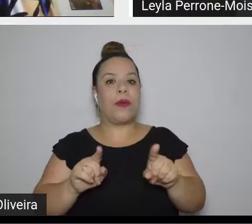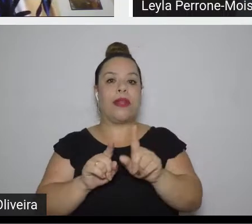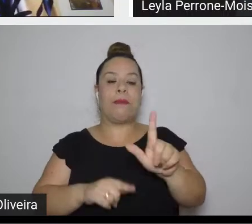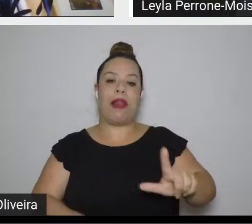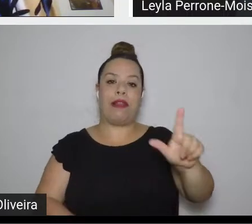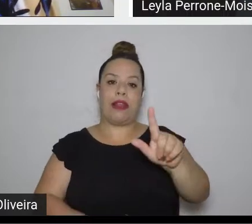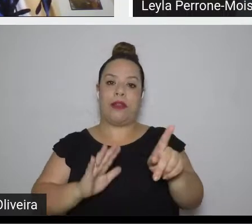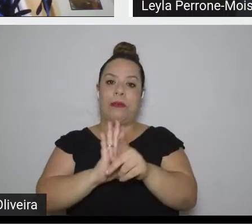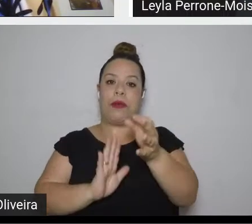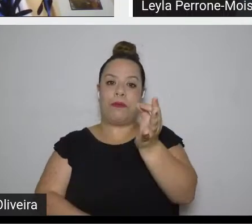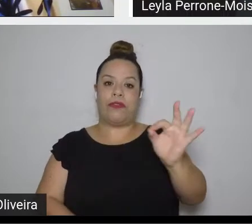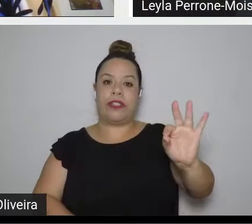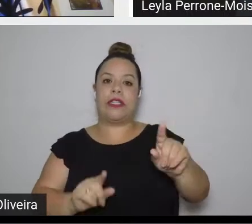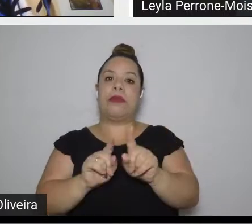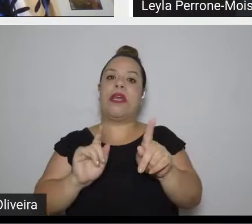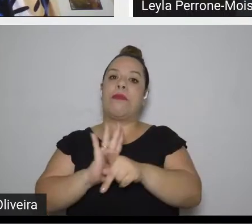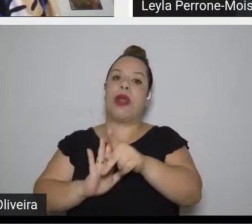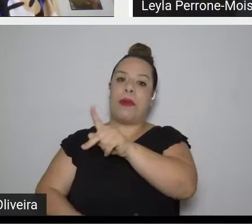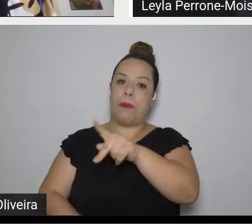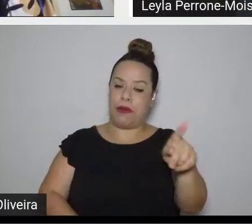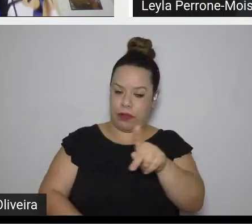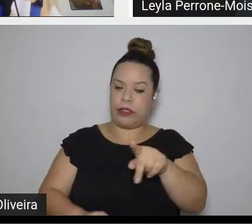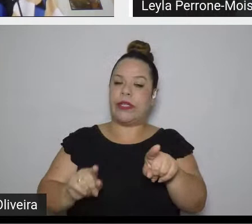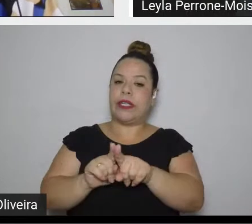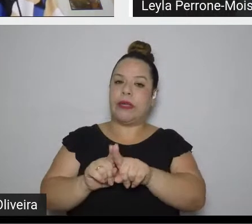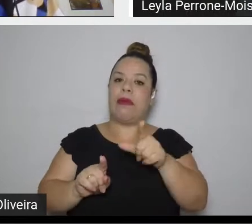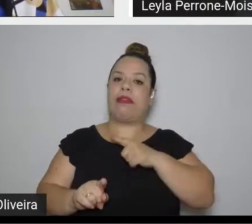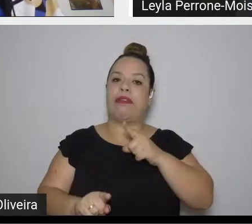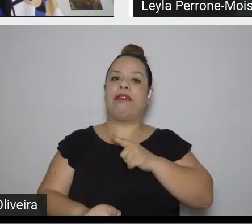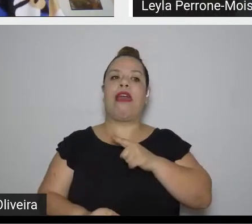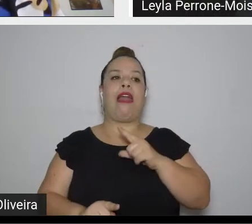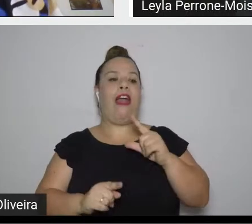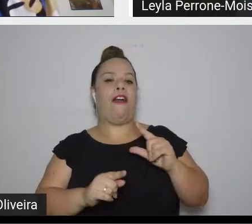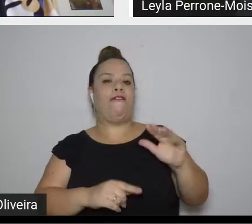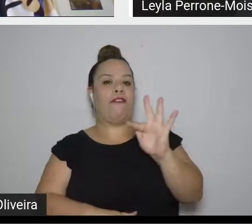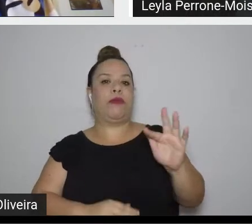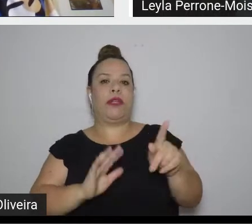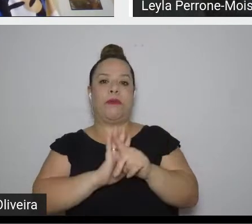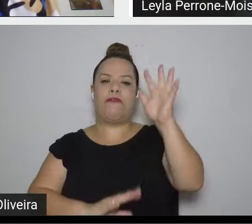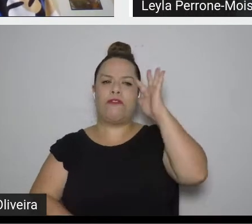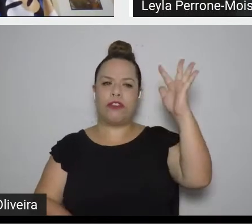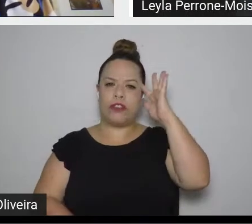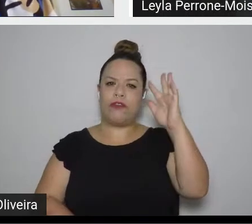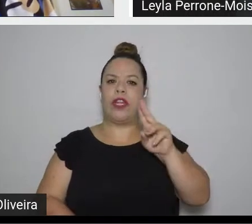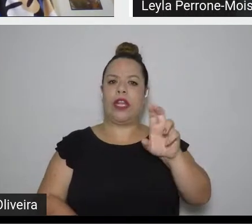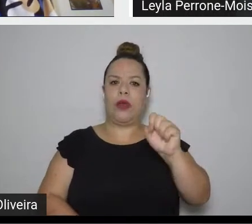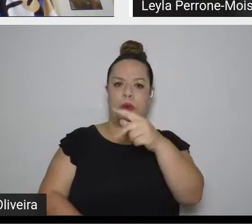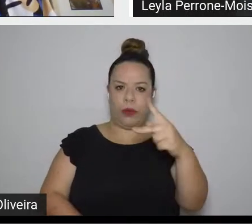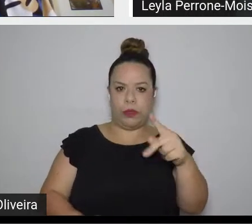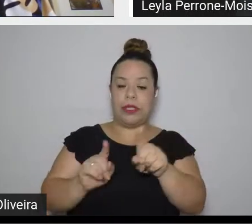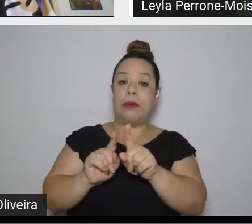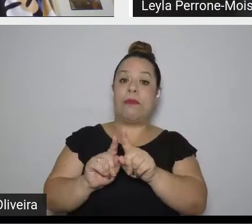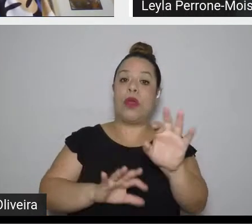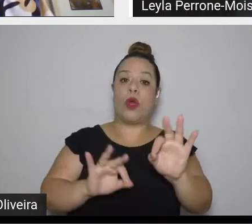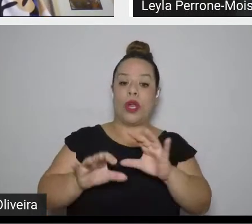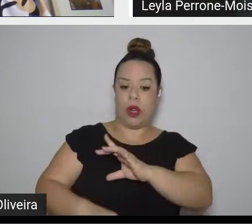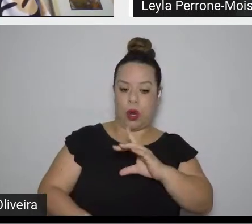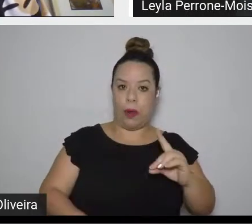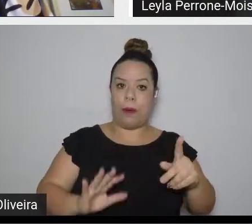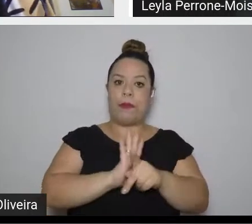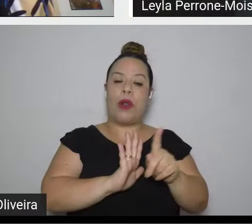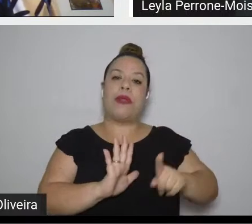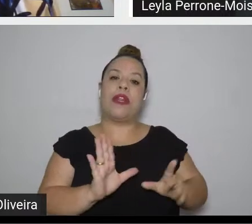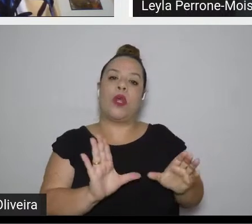da Faculdade de Filosofia, Letras e Ciências Humanas da Universidade de São Paulo, coordenou o Núcleo de Pesquisa Brasil-França do